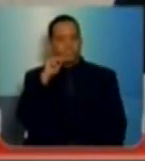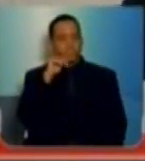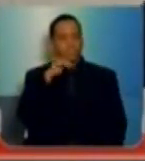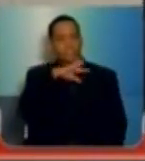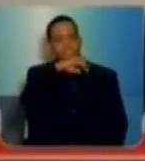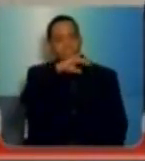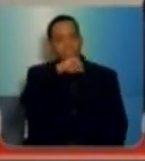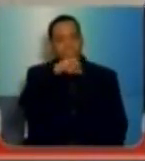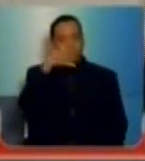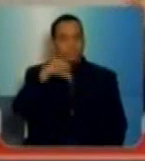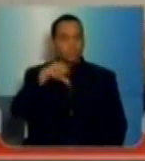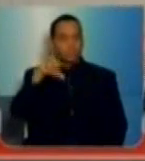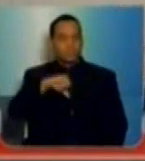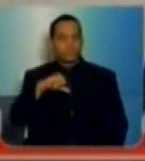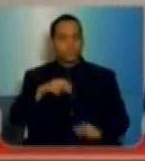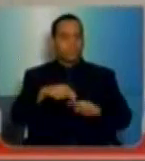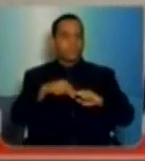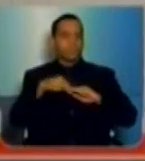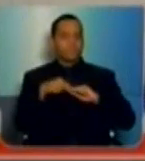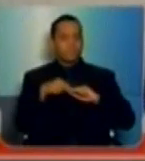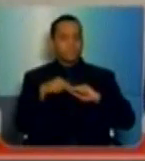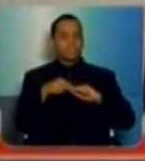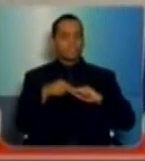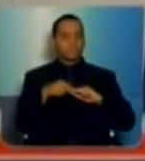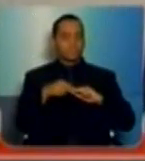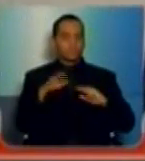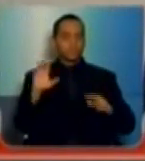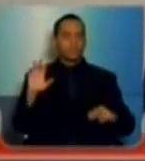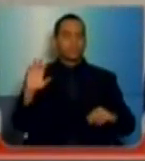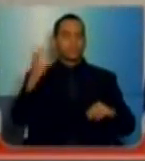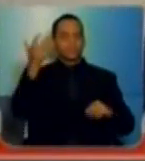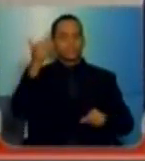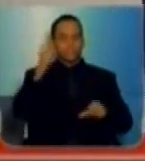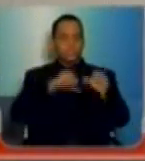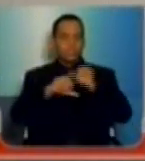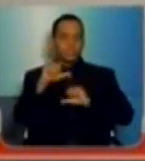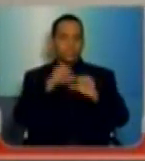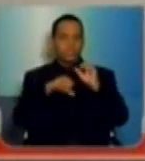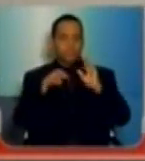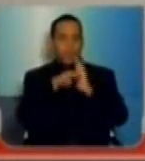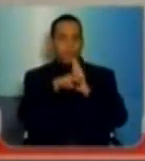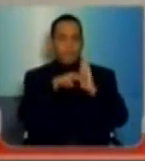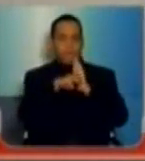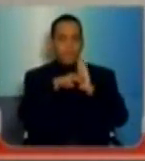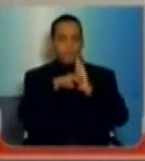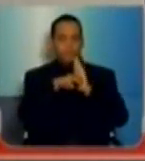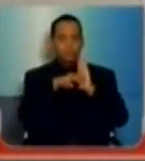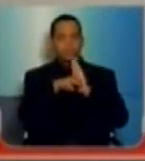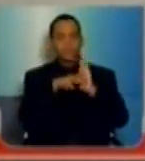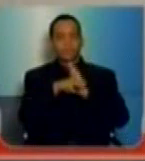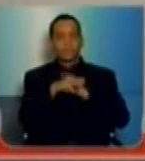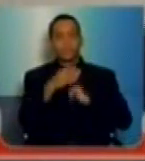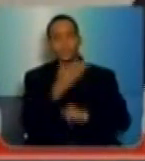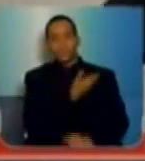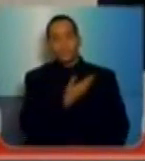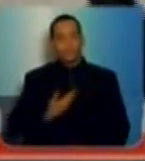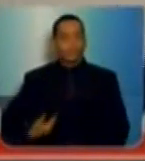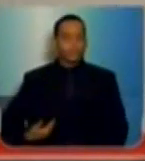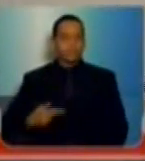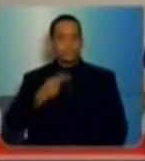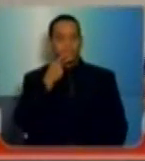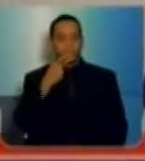educação. É isso que está acontecendo. Por isso que houve a mudança da metodologia. O governo municipal diz que é para